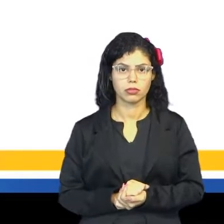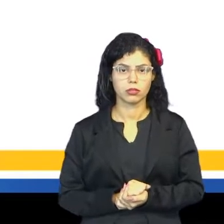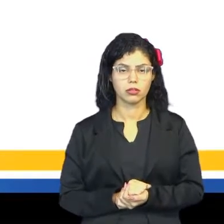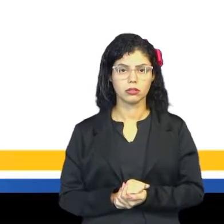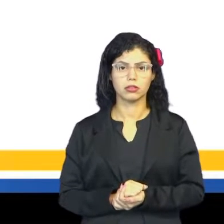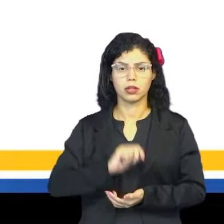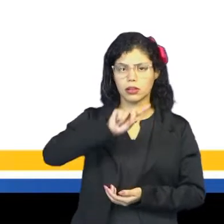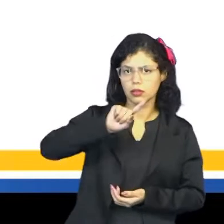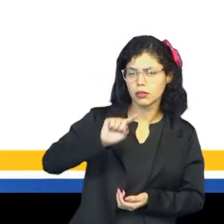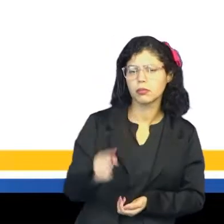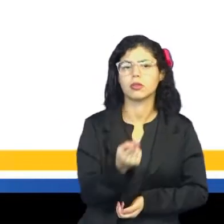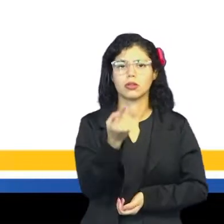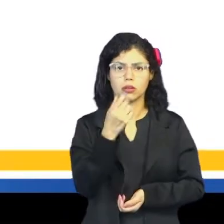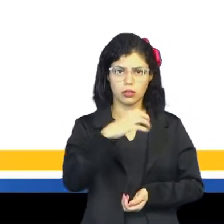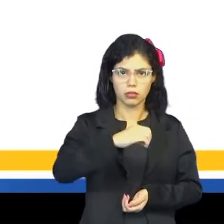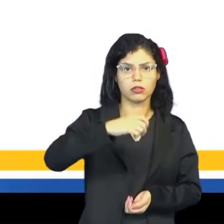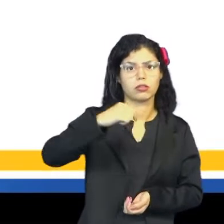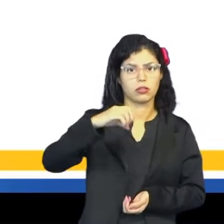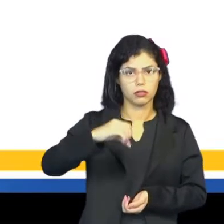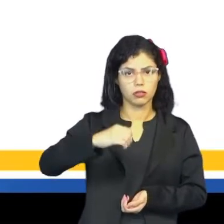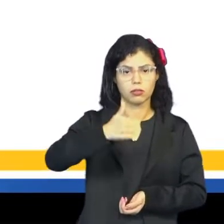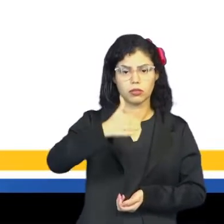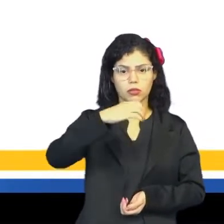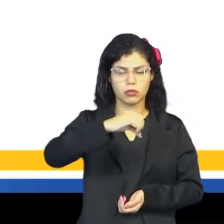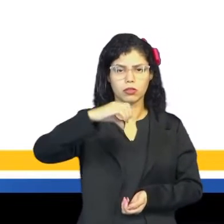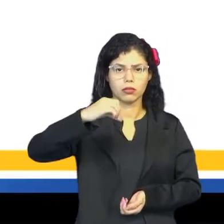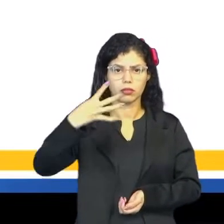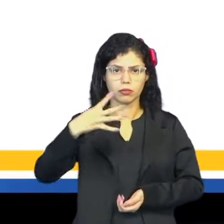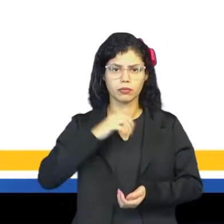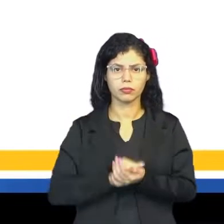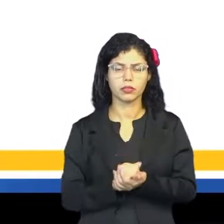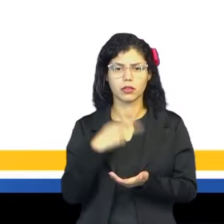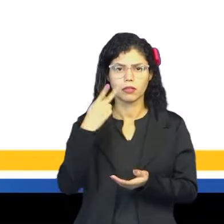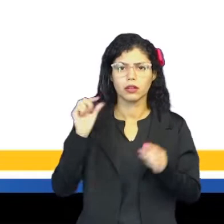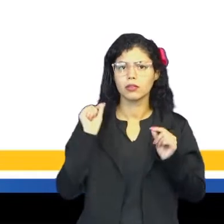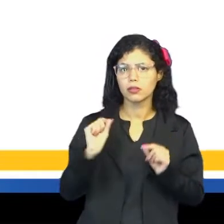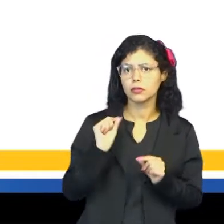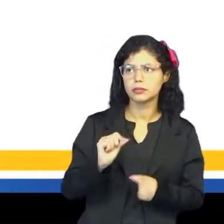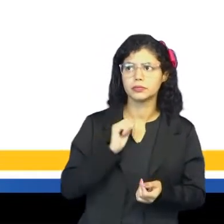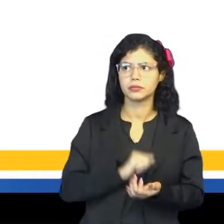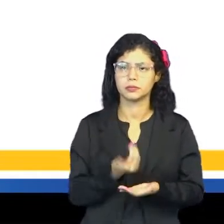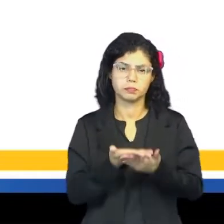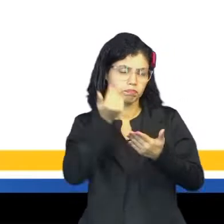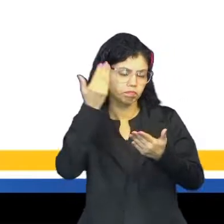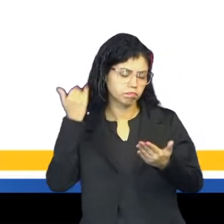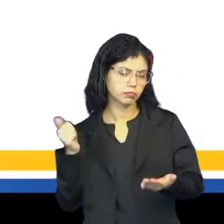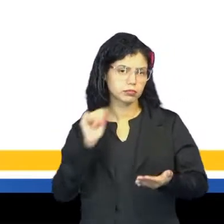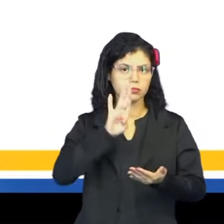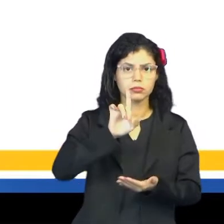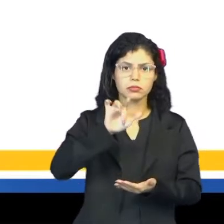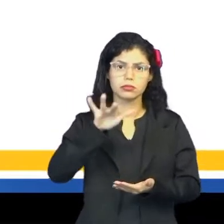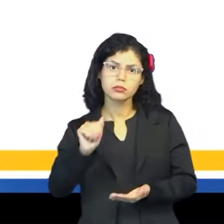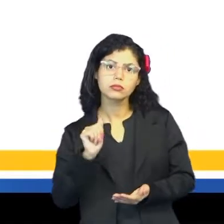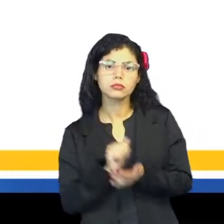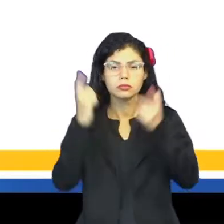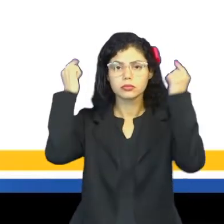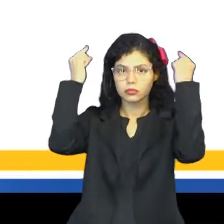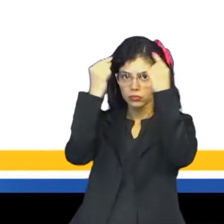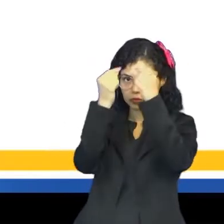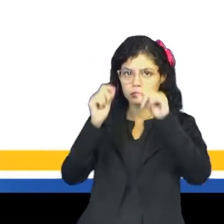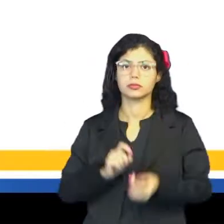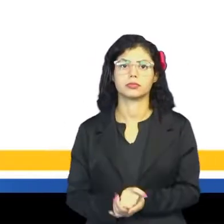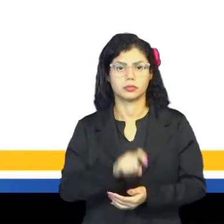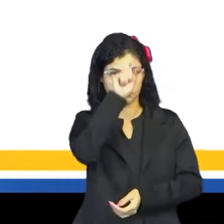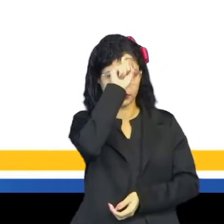de 1994, afirma que os antigos babilônios, os gregos, os